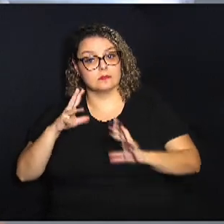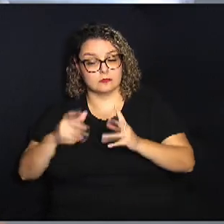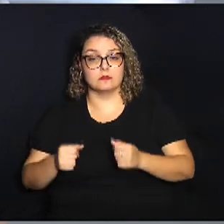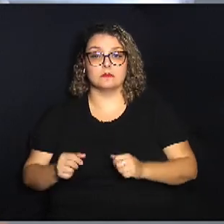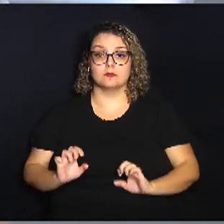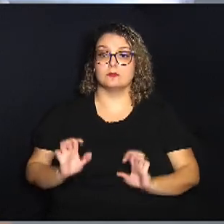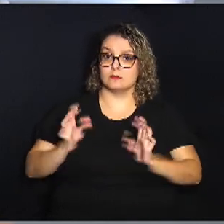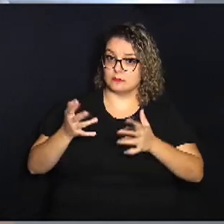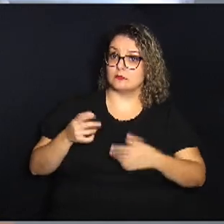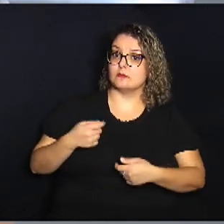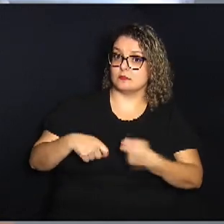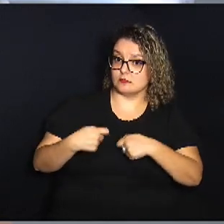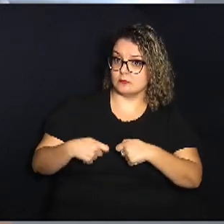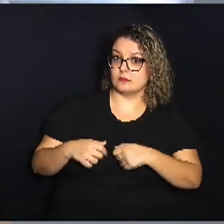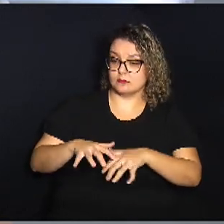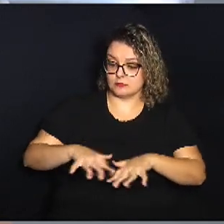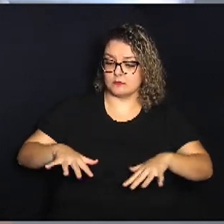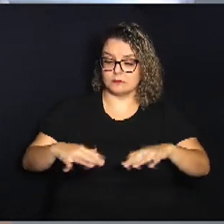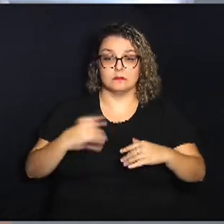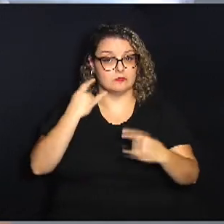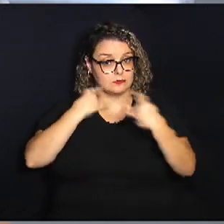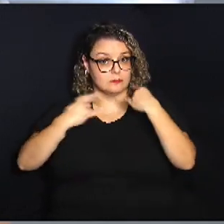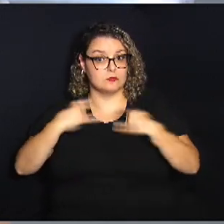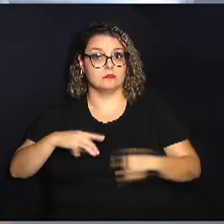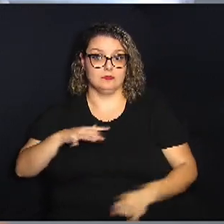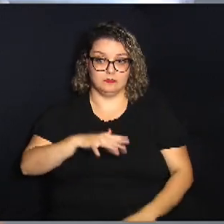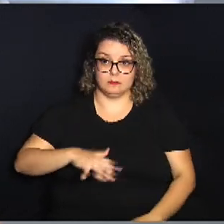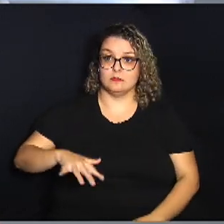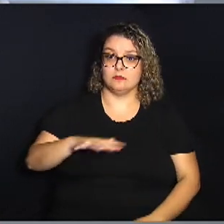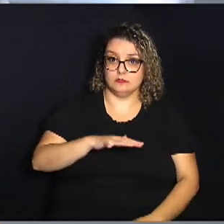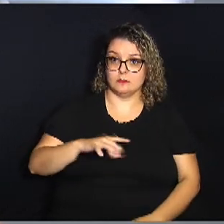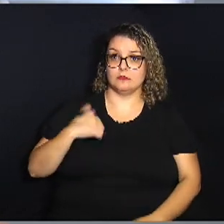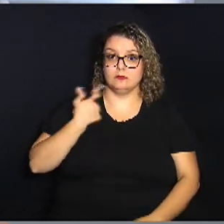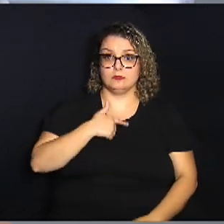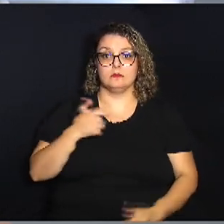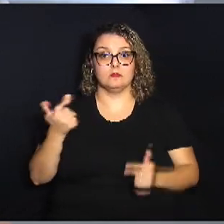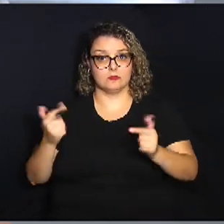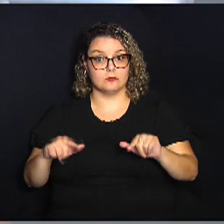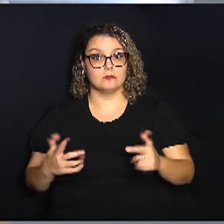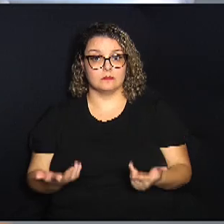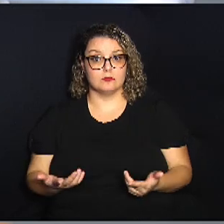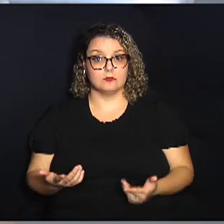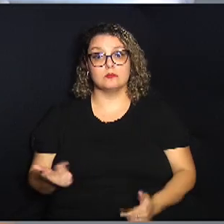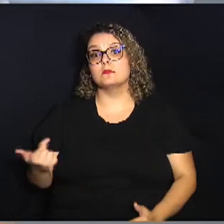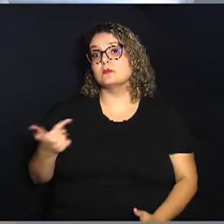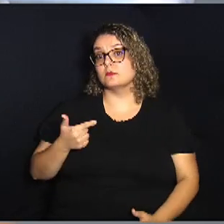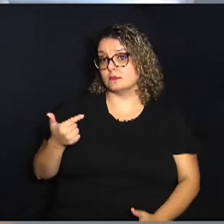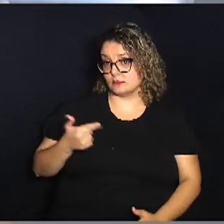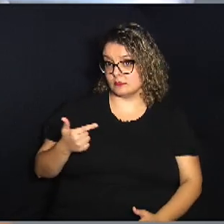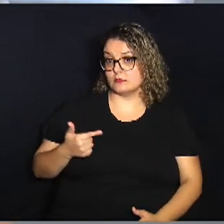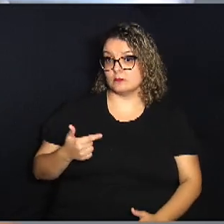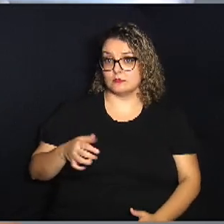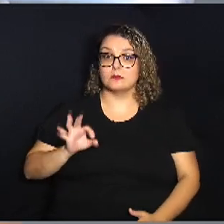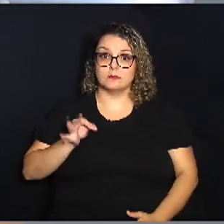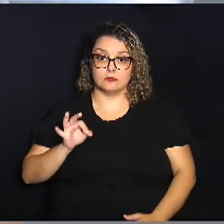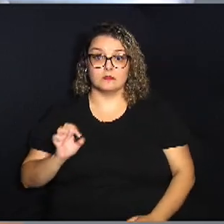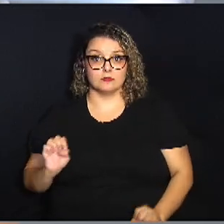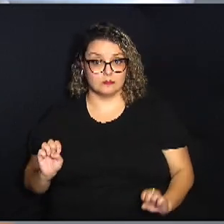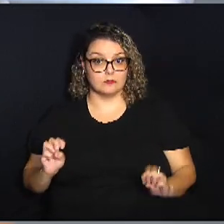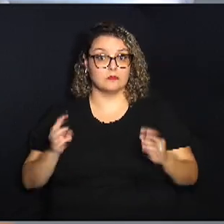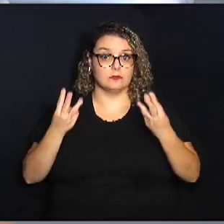negócios têm sido um grande atrativo aqui da região e do nosso espaço. Em segundo lugar, com certeza, os shows,